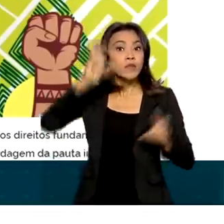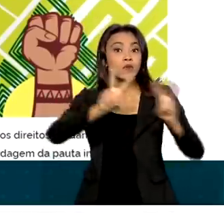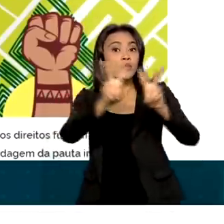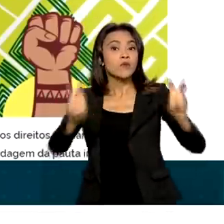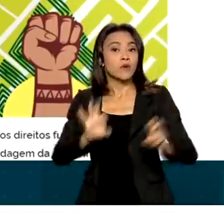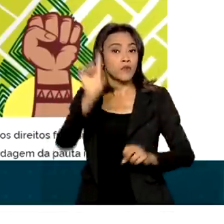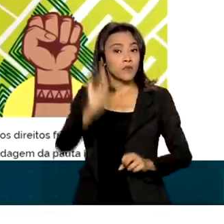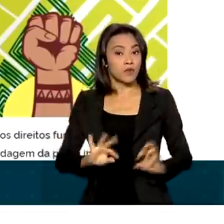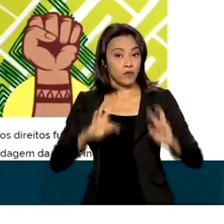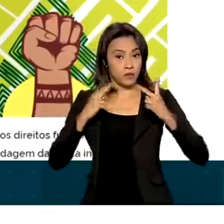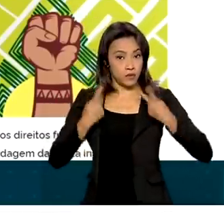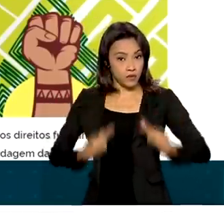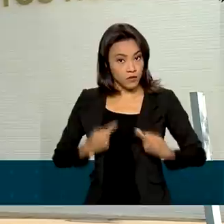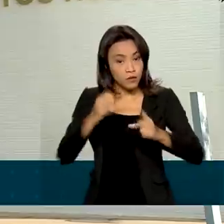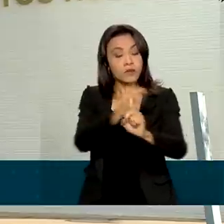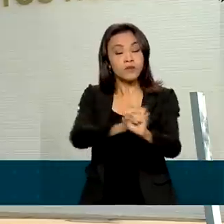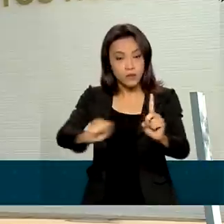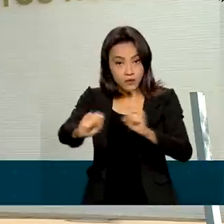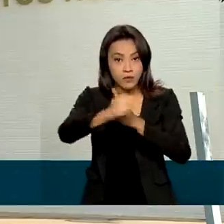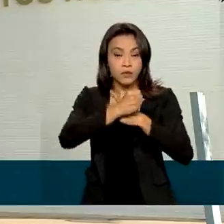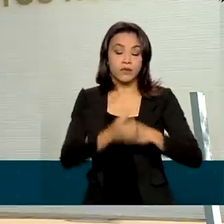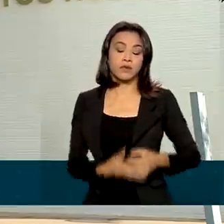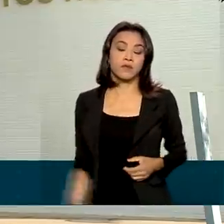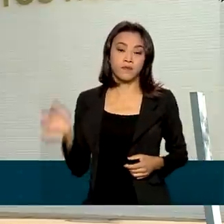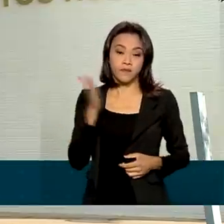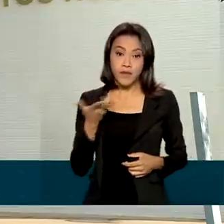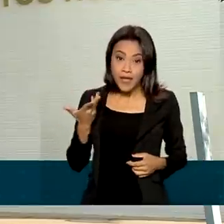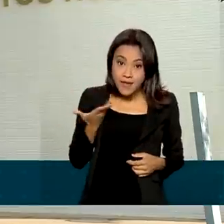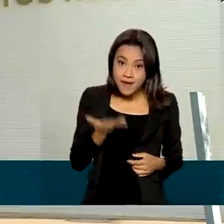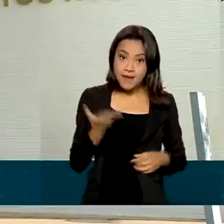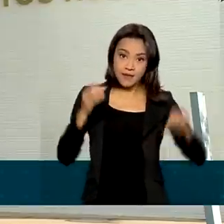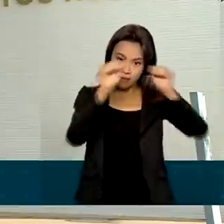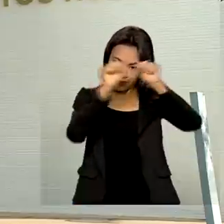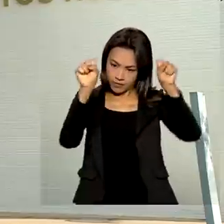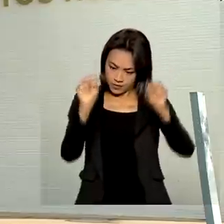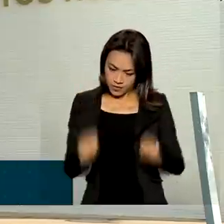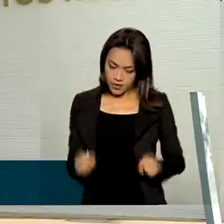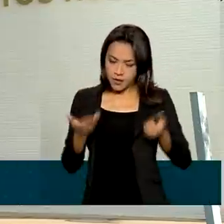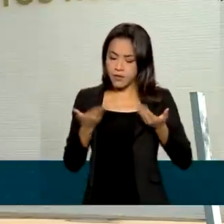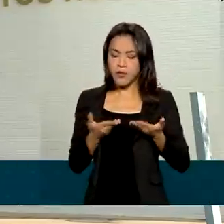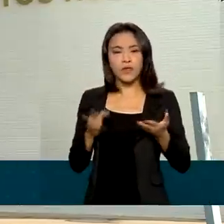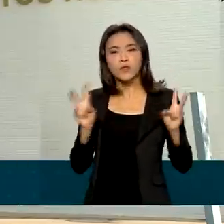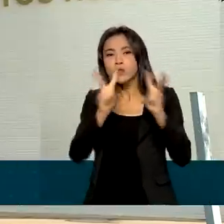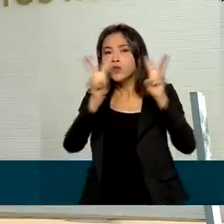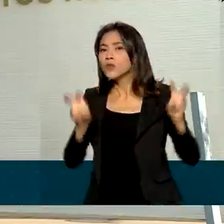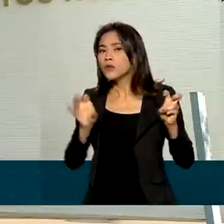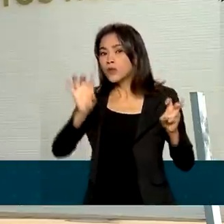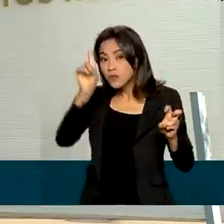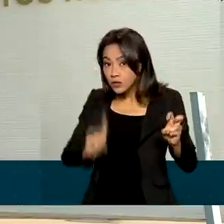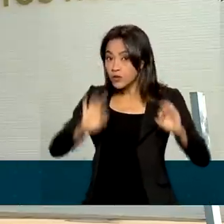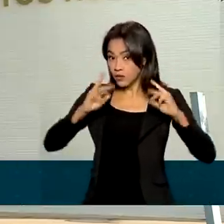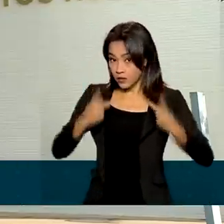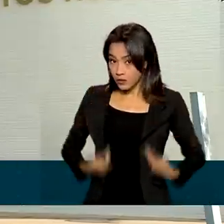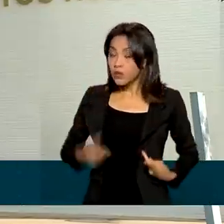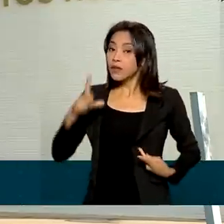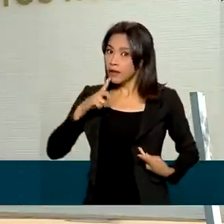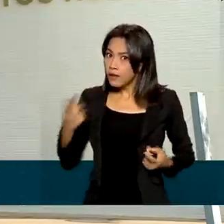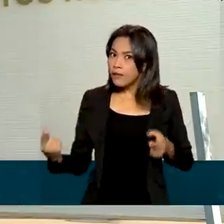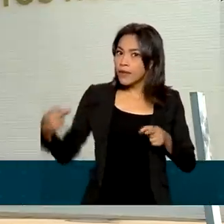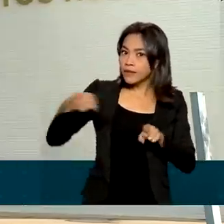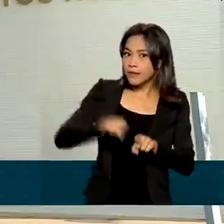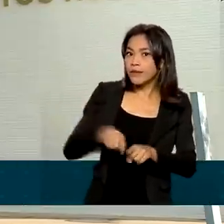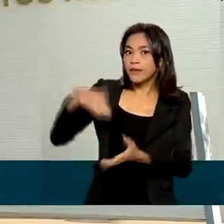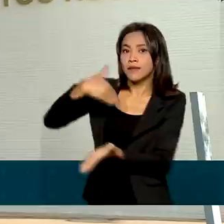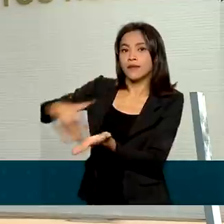para toda a sociedade. O Sistema Integrado Nacional de Direitos Humanos conta com a parceria da